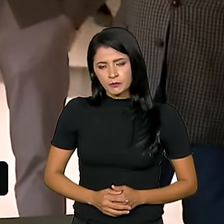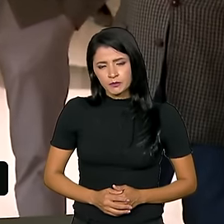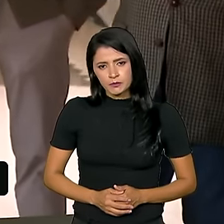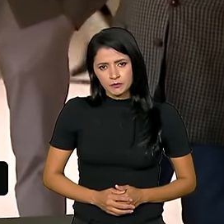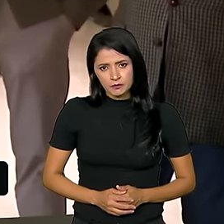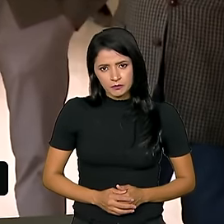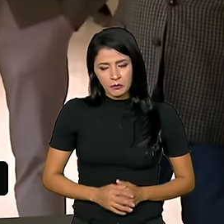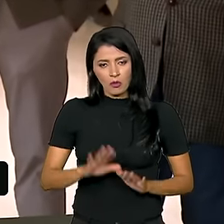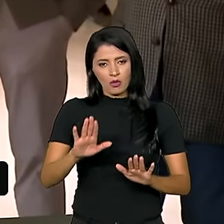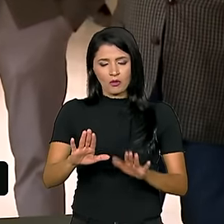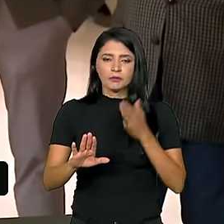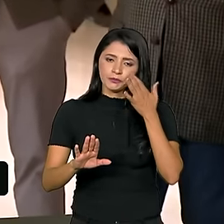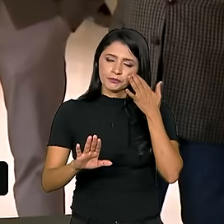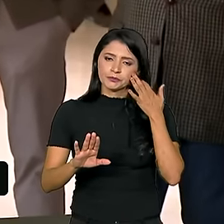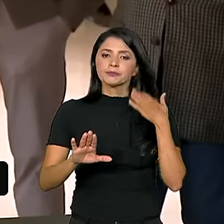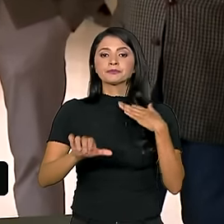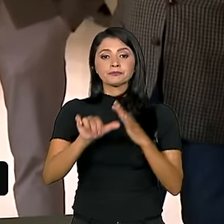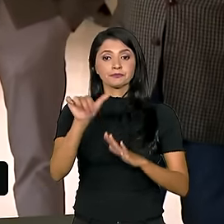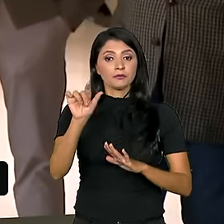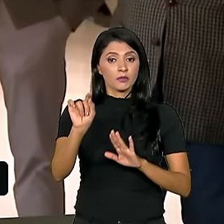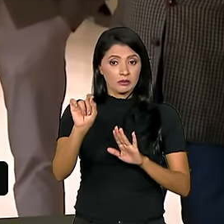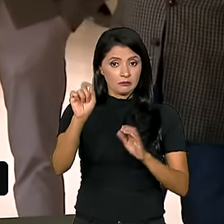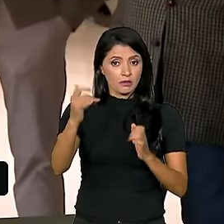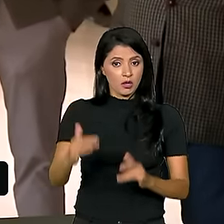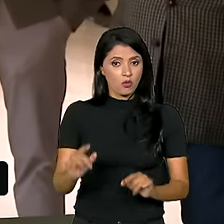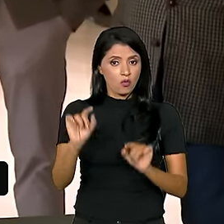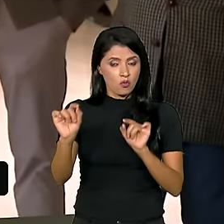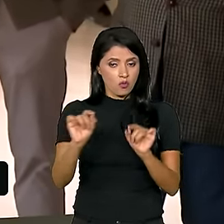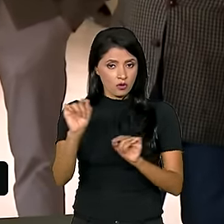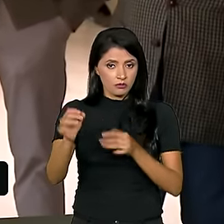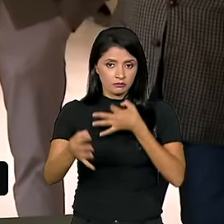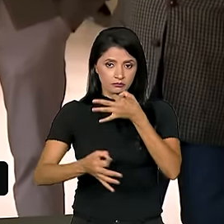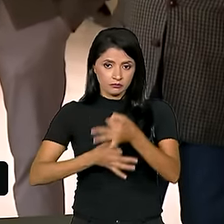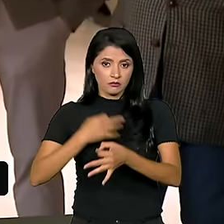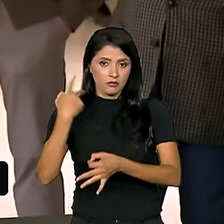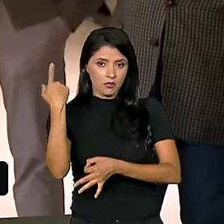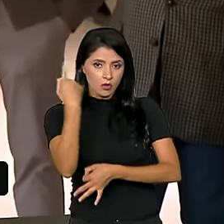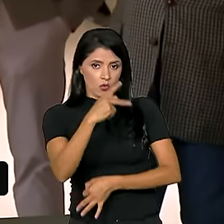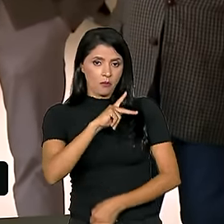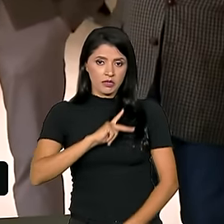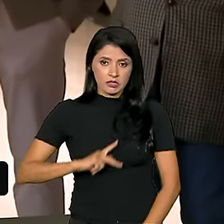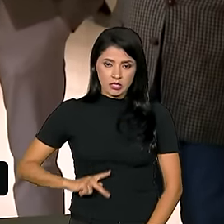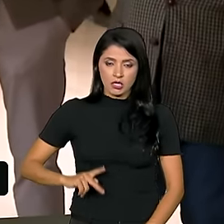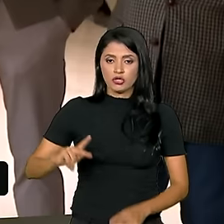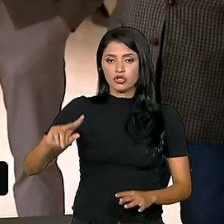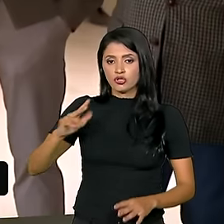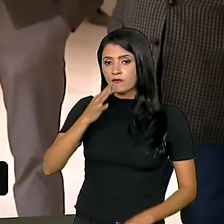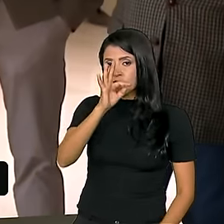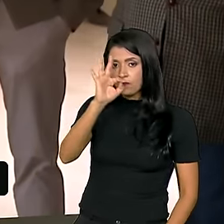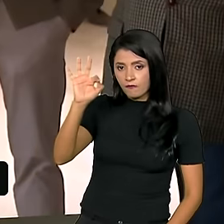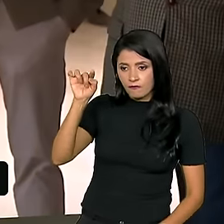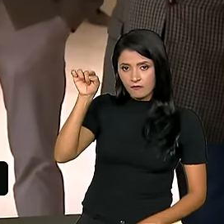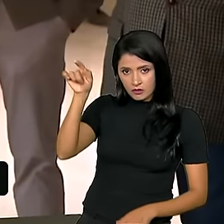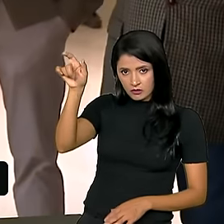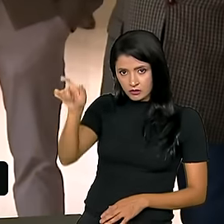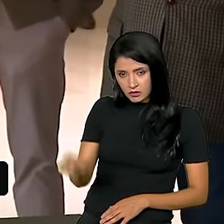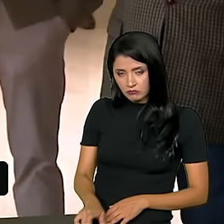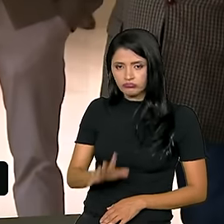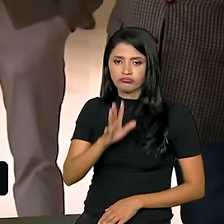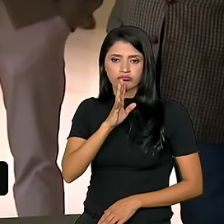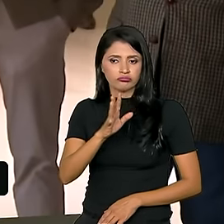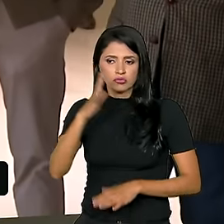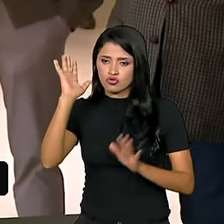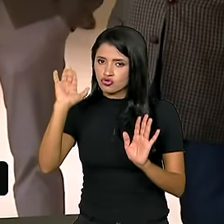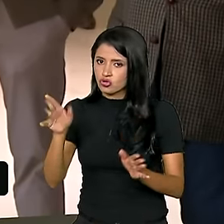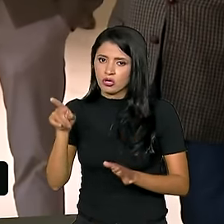Primeiro, a posição do nosso companheiro presidente da França é conhecida historicamente. A